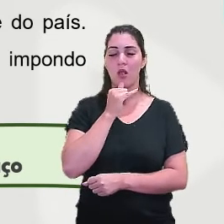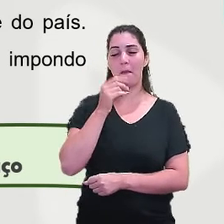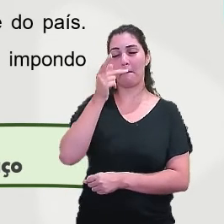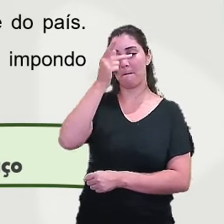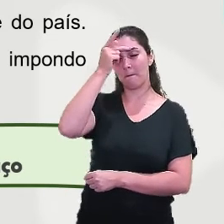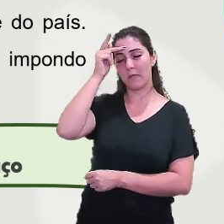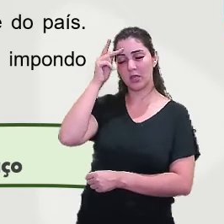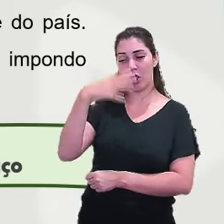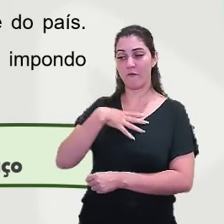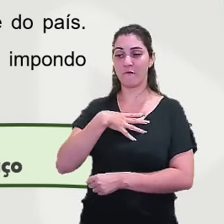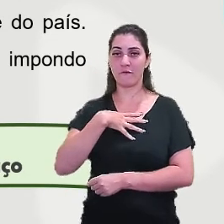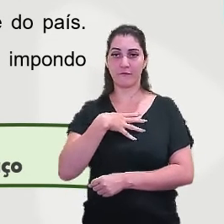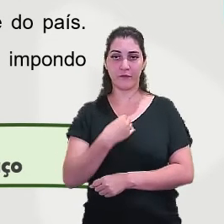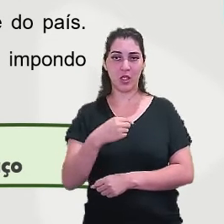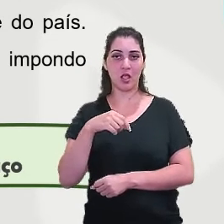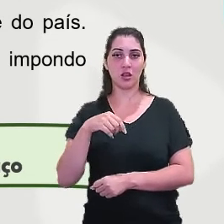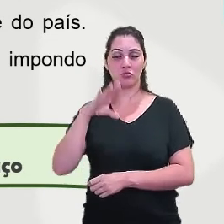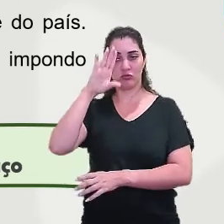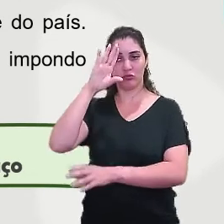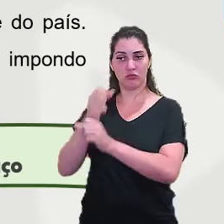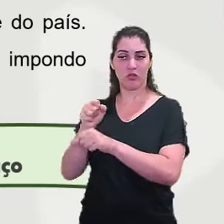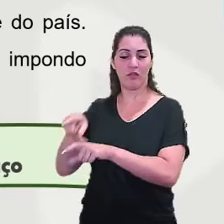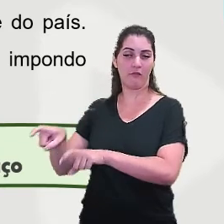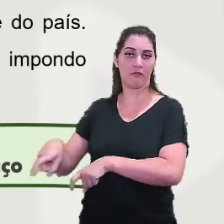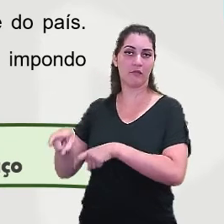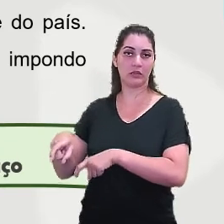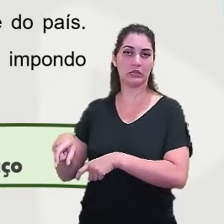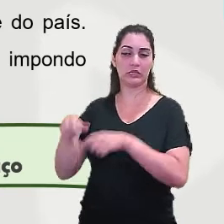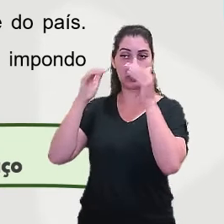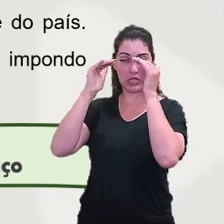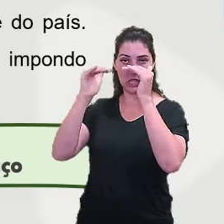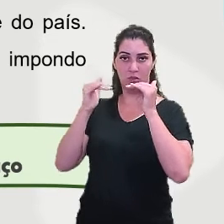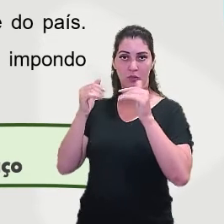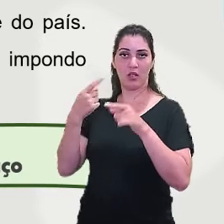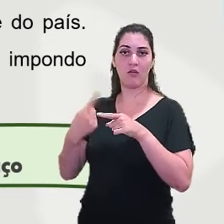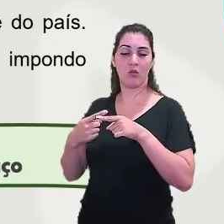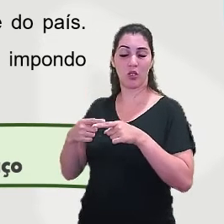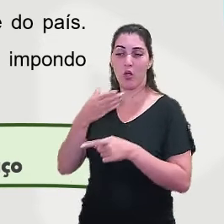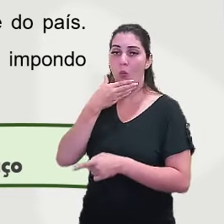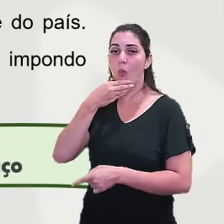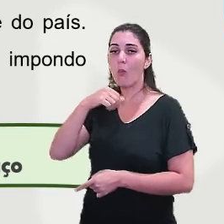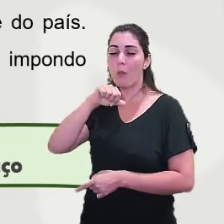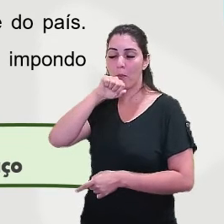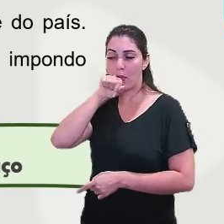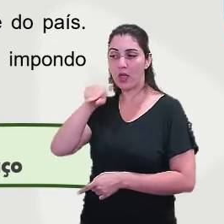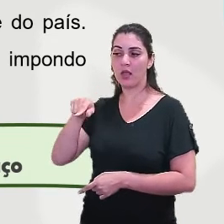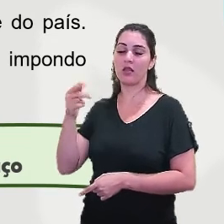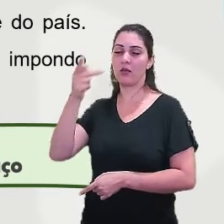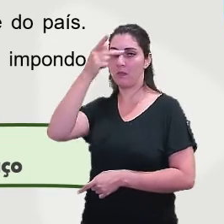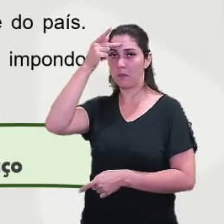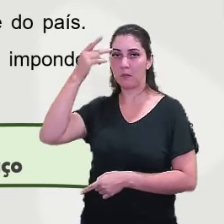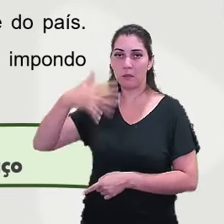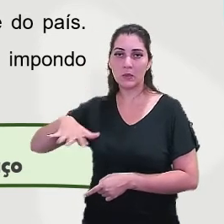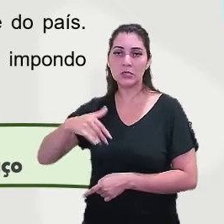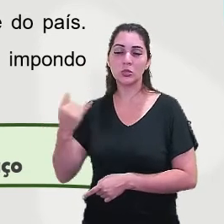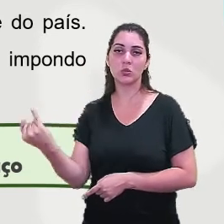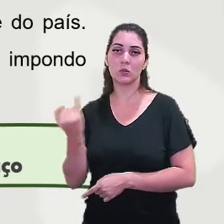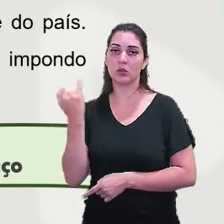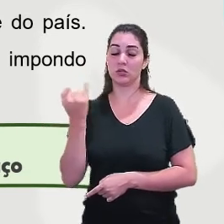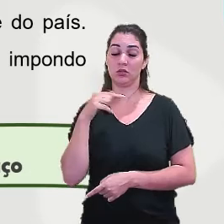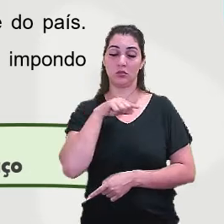fulano, que é o dono de engenho. Então, se respeitavam porque o pai dele era uma pessoa importante. Os cangaceiros, não. Eles